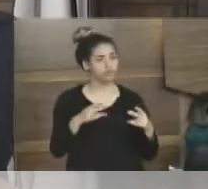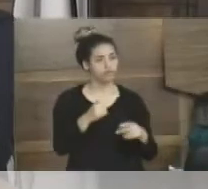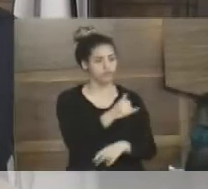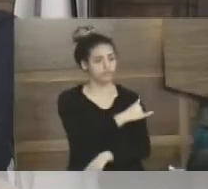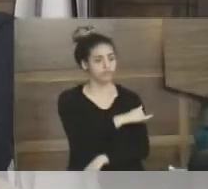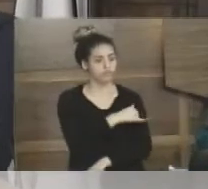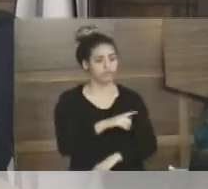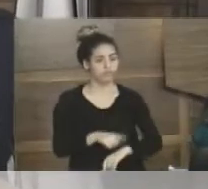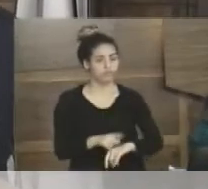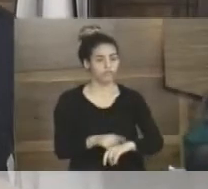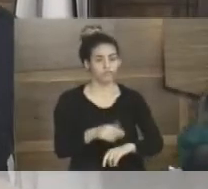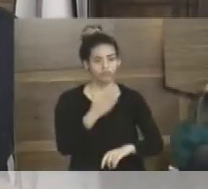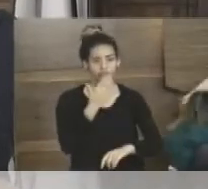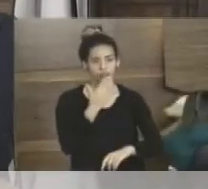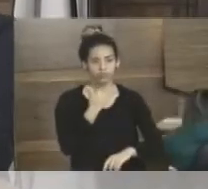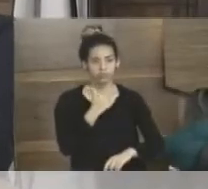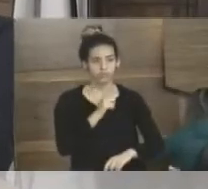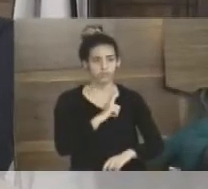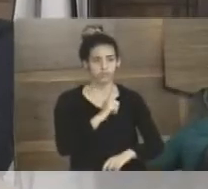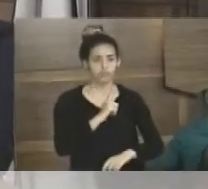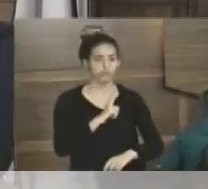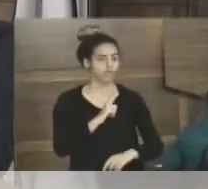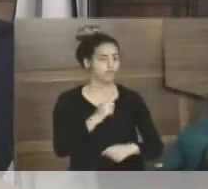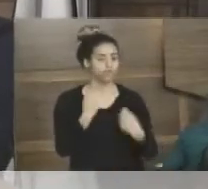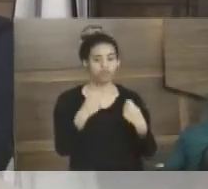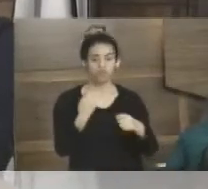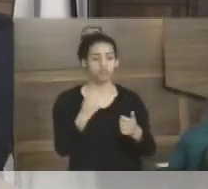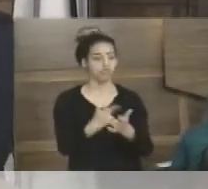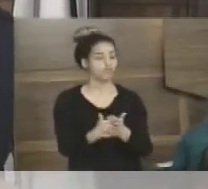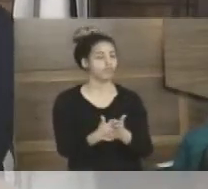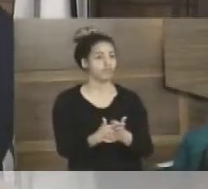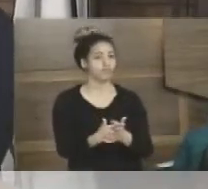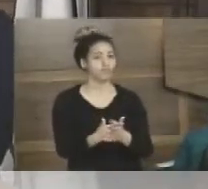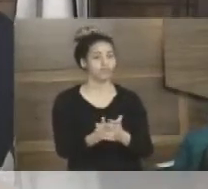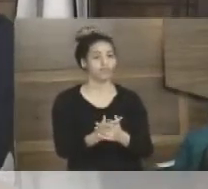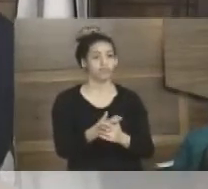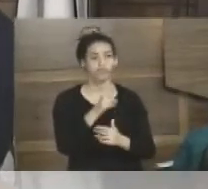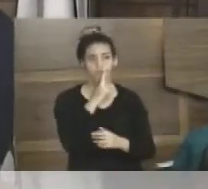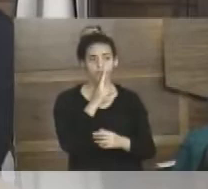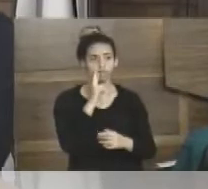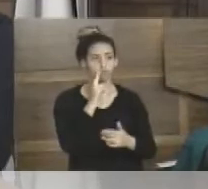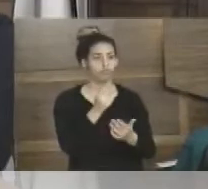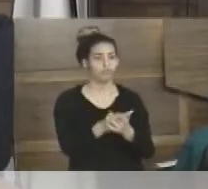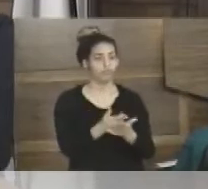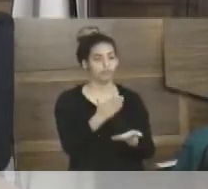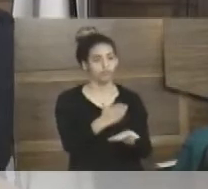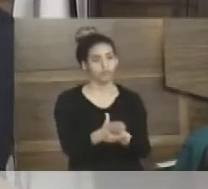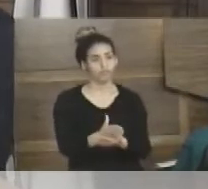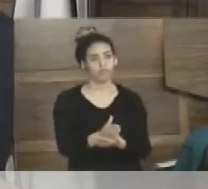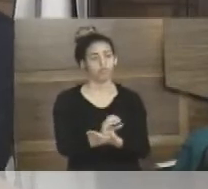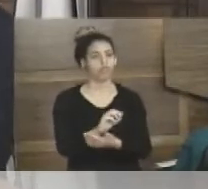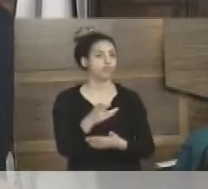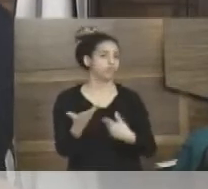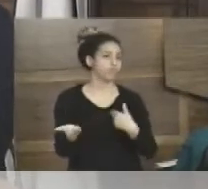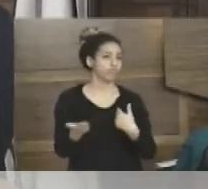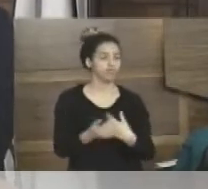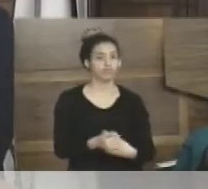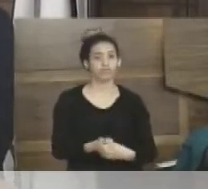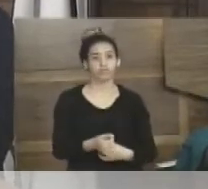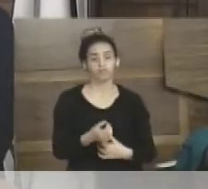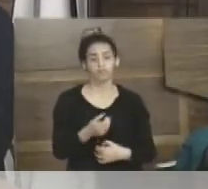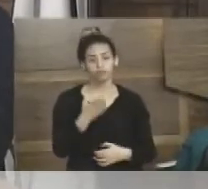horário de almoço, você tem isenção do estacionamento e o próprio restaurante paga metade do estacionamento, algo semelhante,